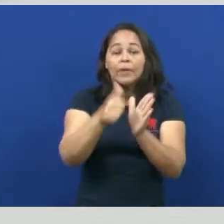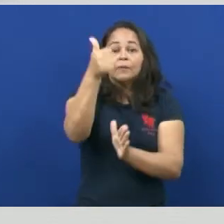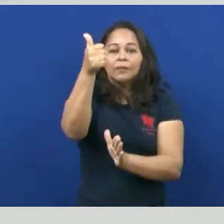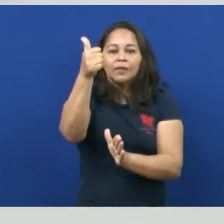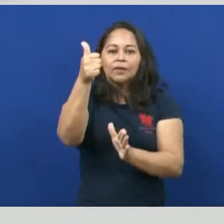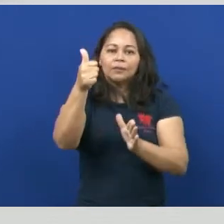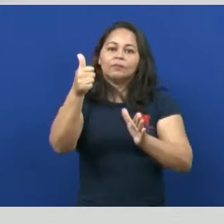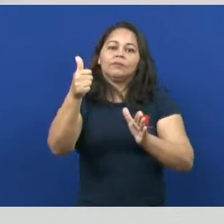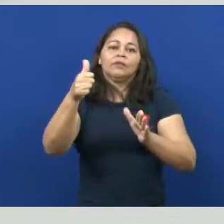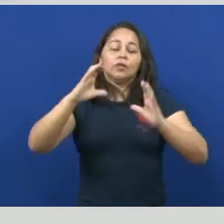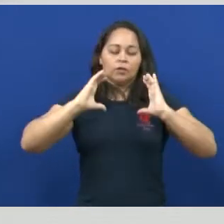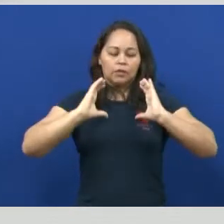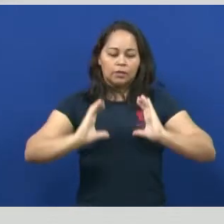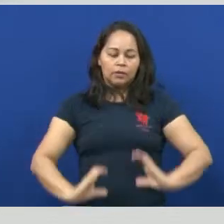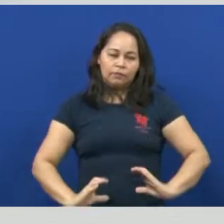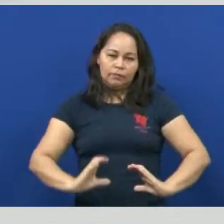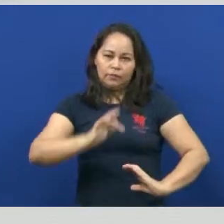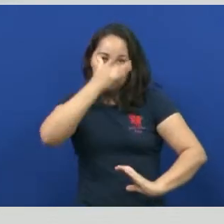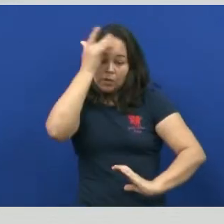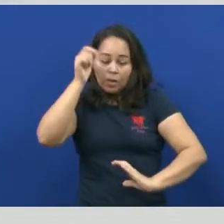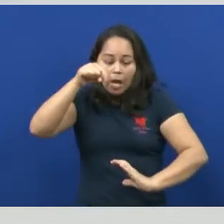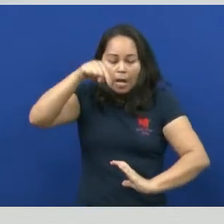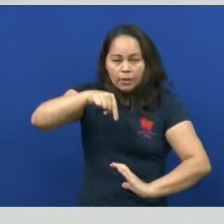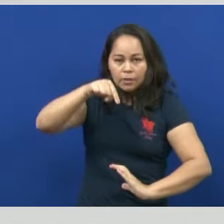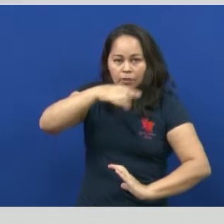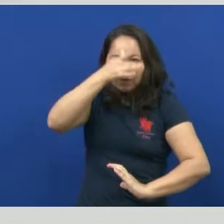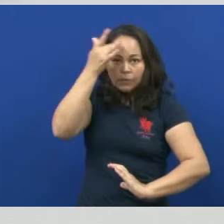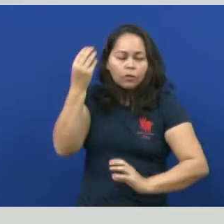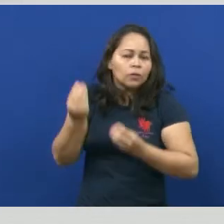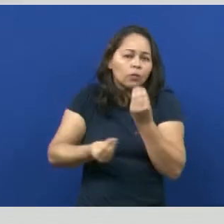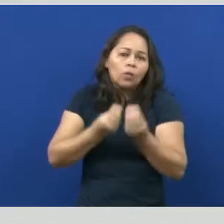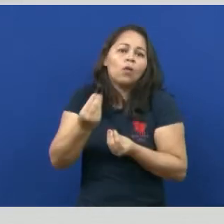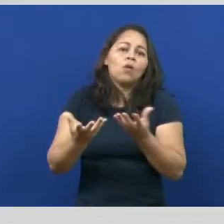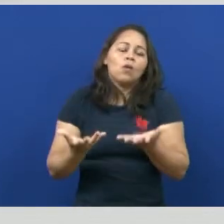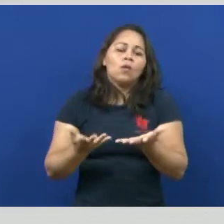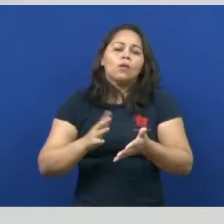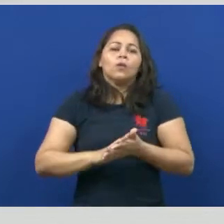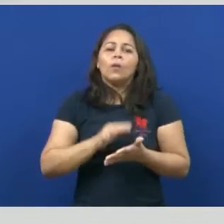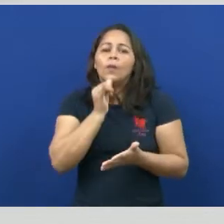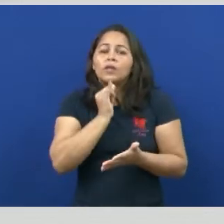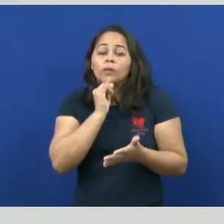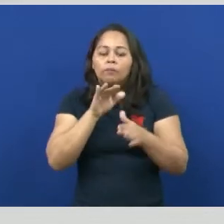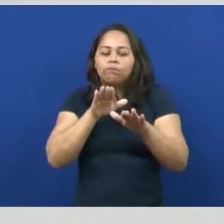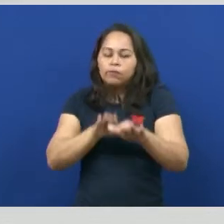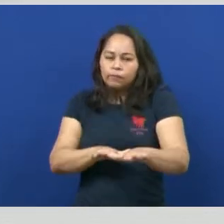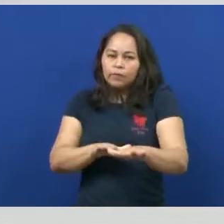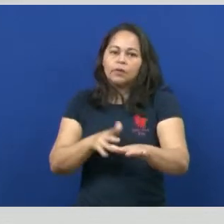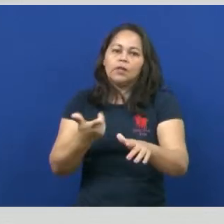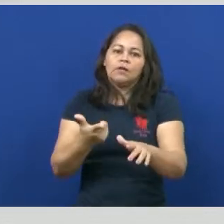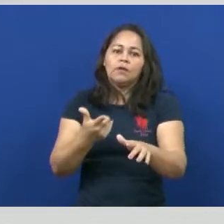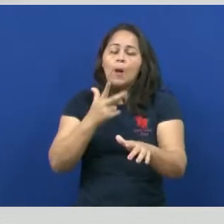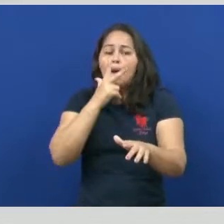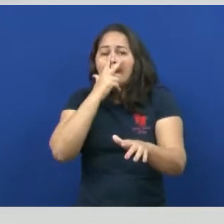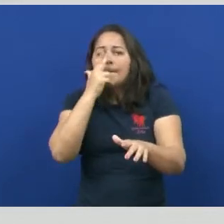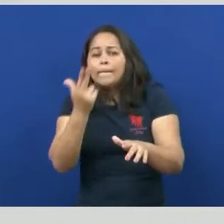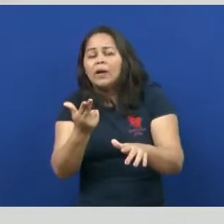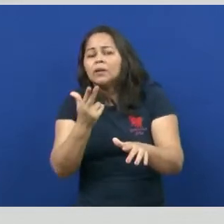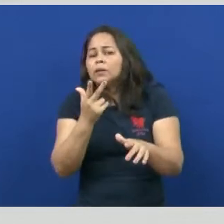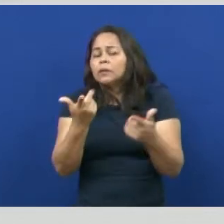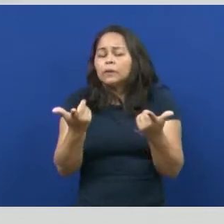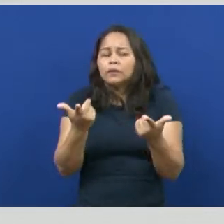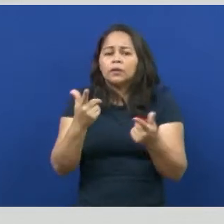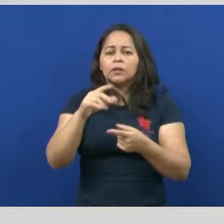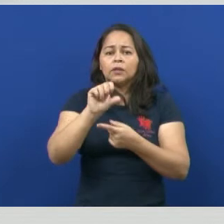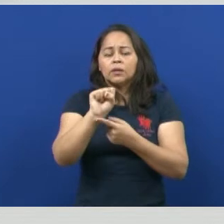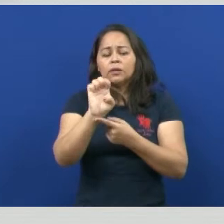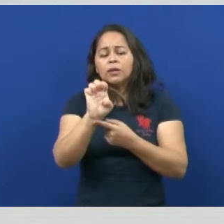Por quê? O homem aí, ele não é mais nômade. Ele é sedentário. E aconteceram algumas questões que fizeram com que esse homem agora